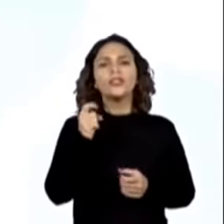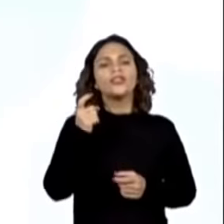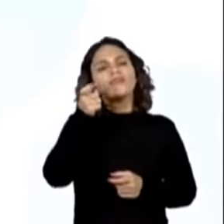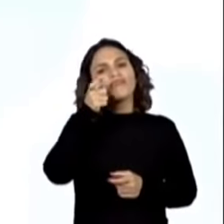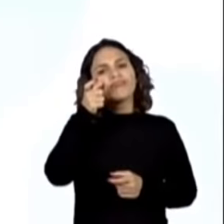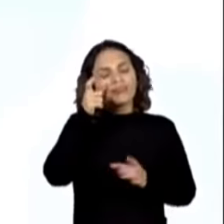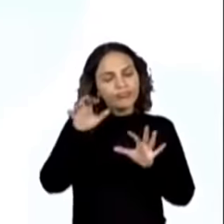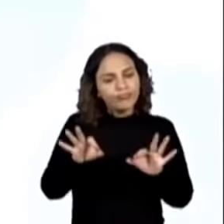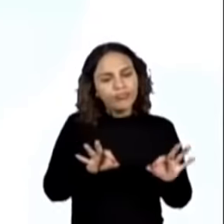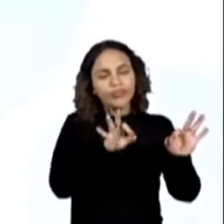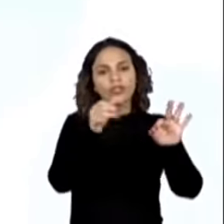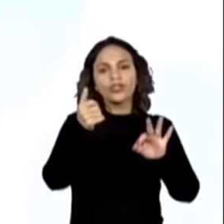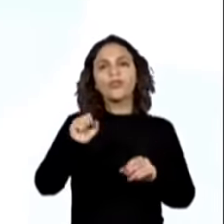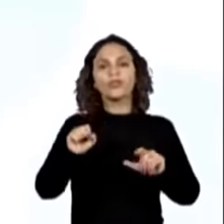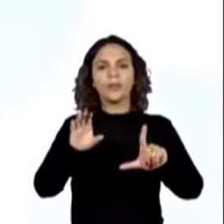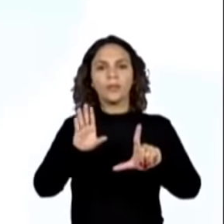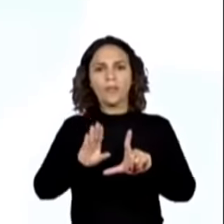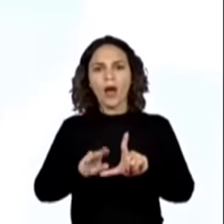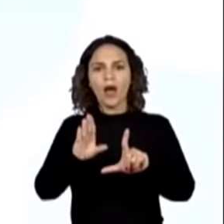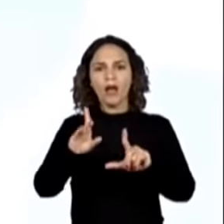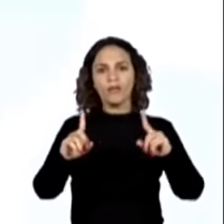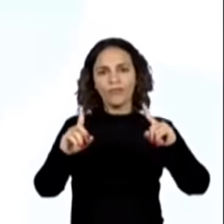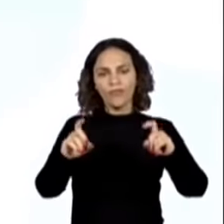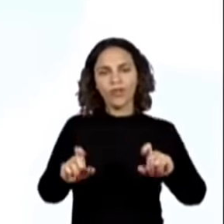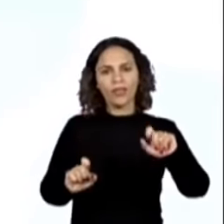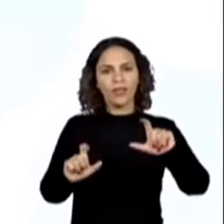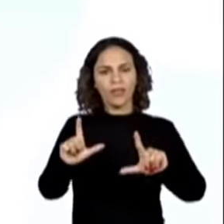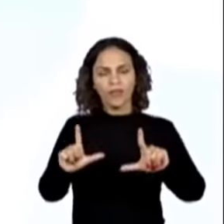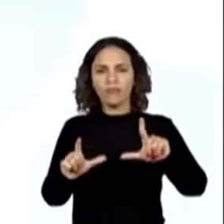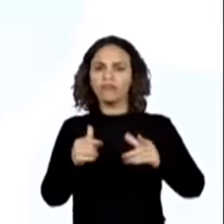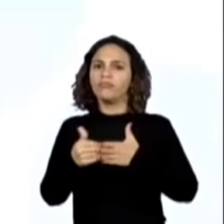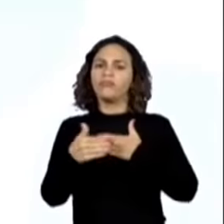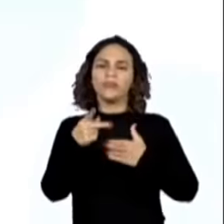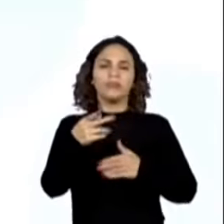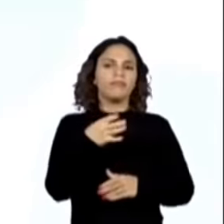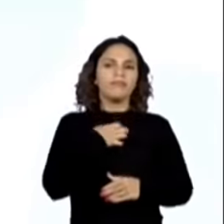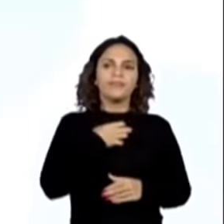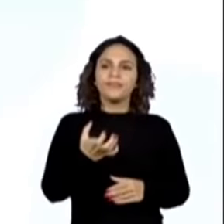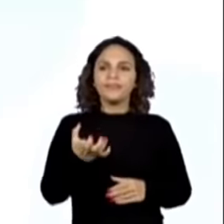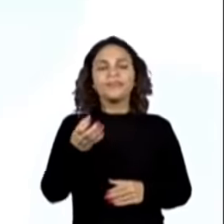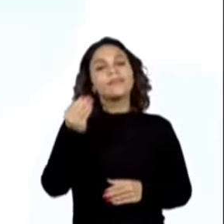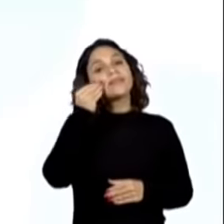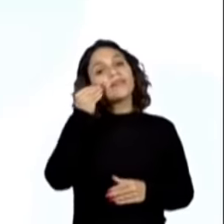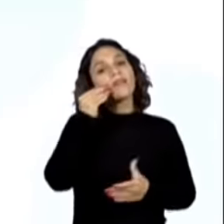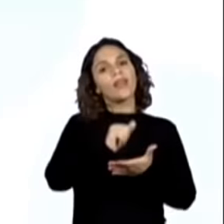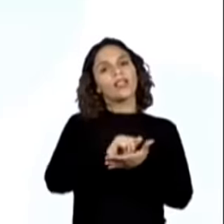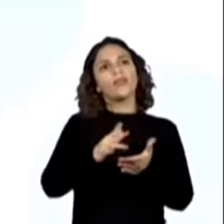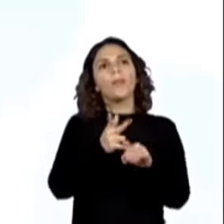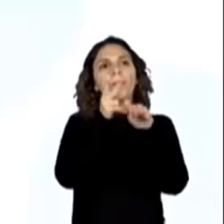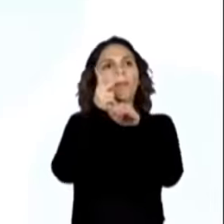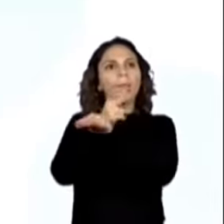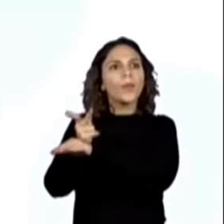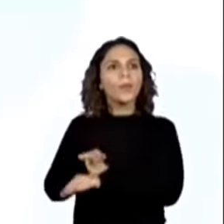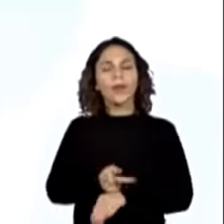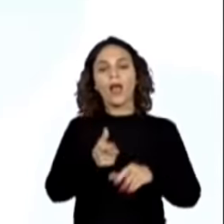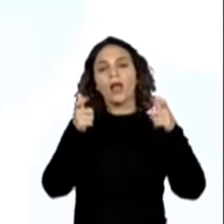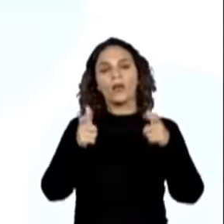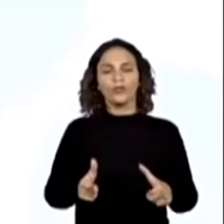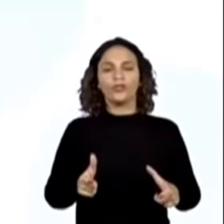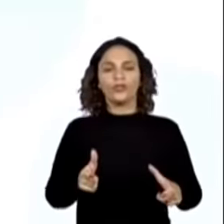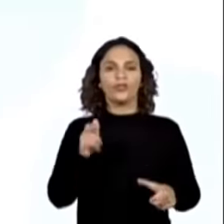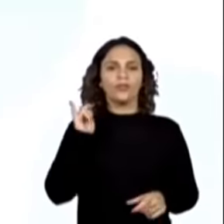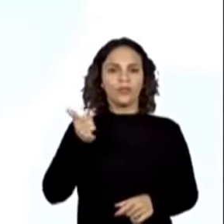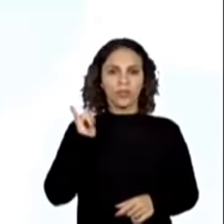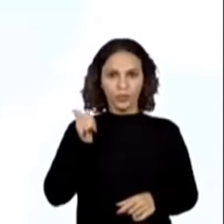a aula, printa a tela, tira foto da TV, como vocês acharem melhor. E tentem fazer essas localizações. Nós vamos